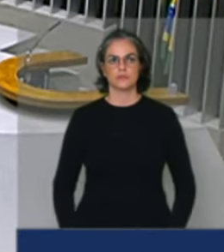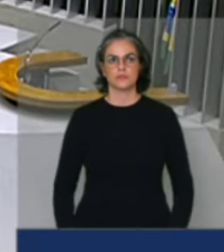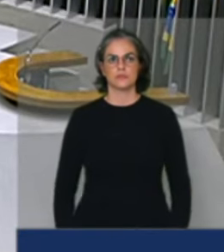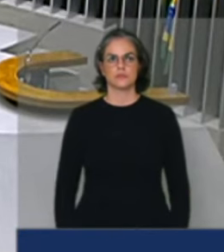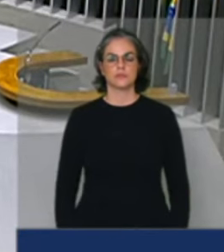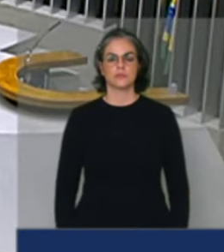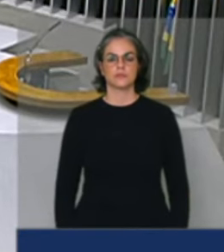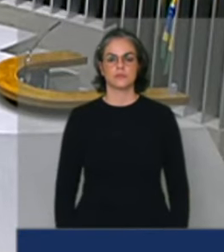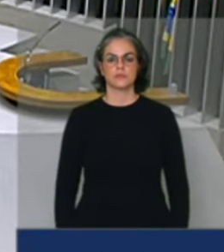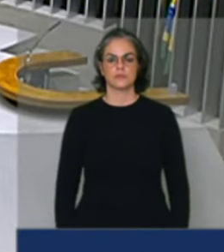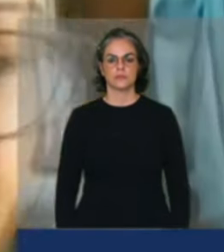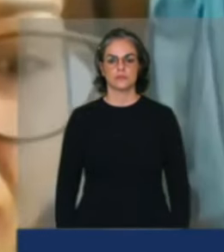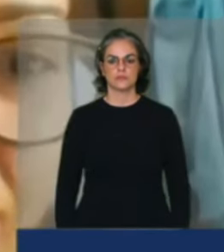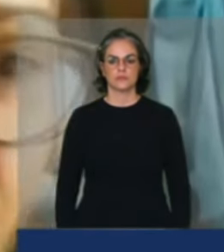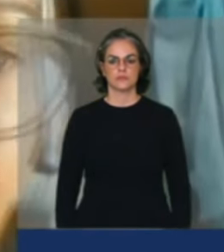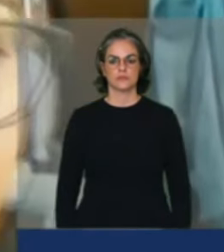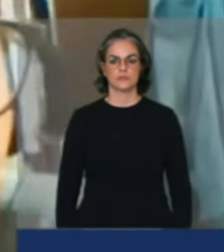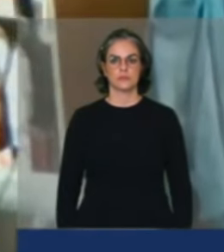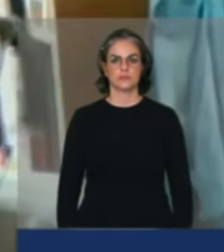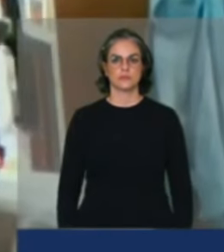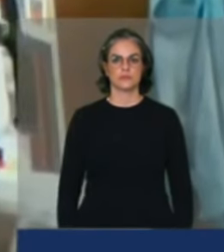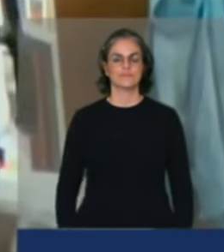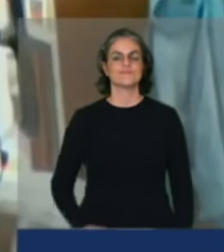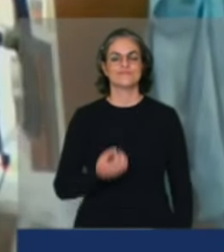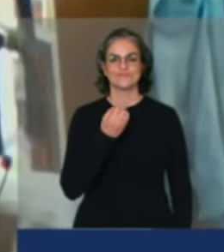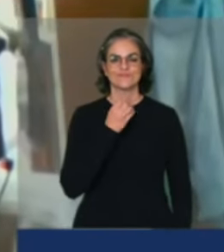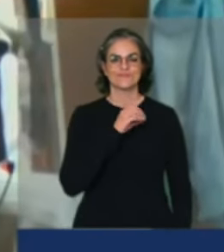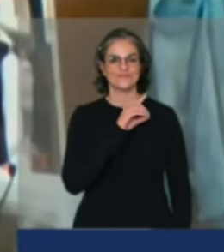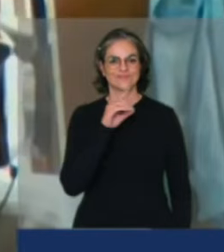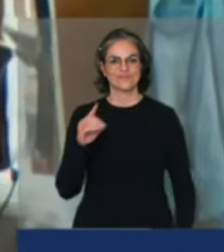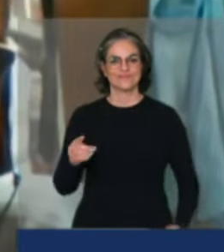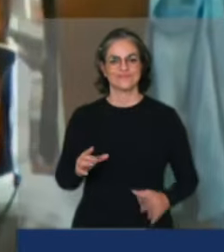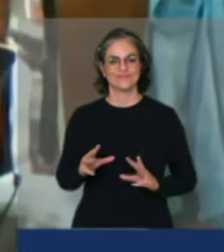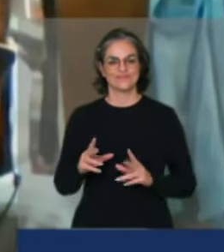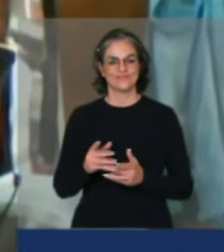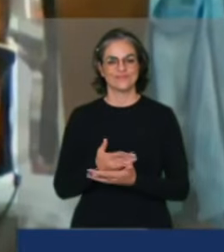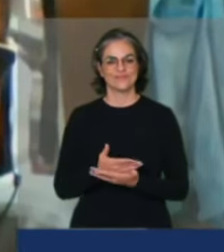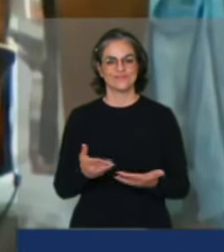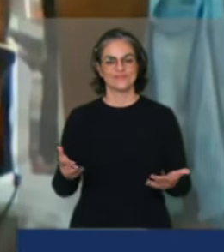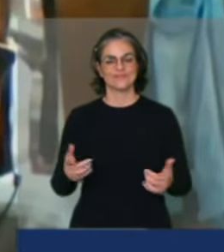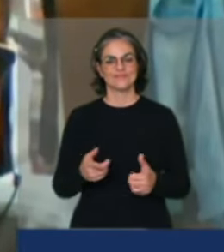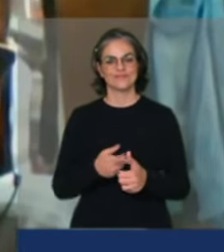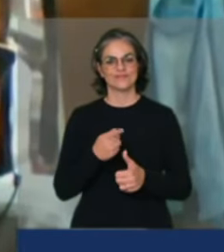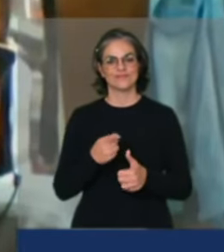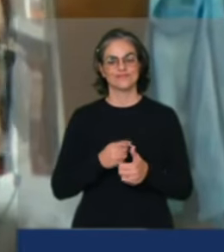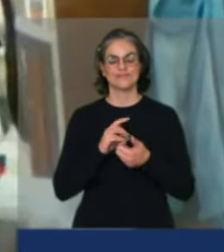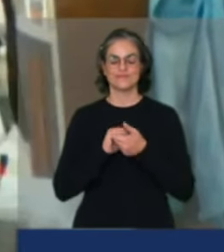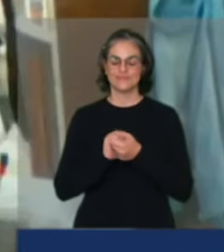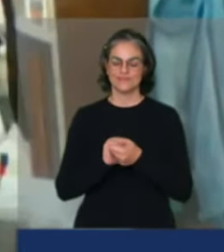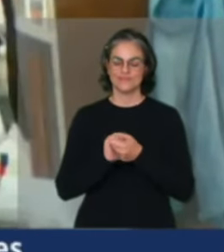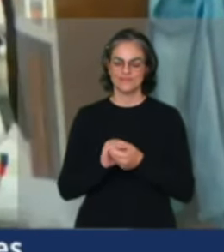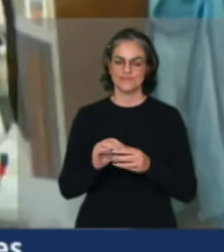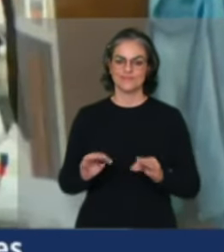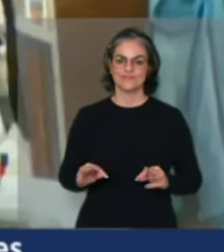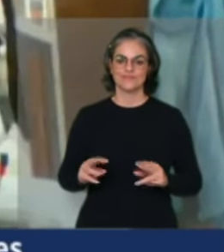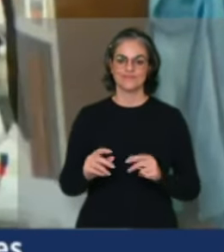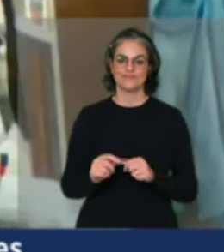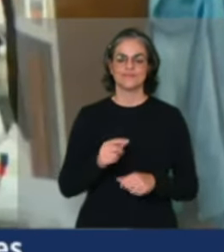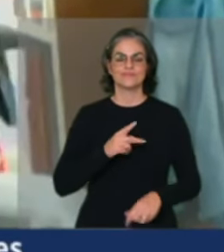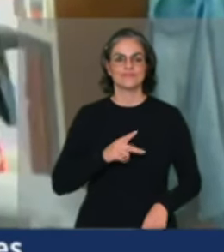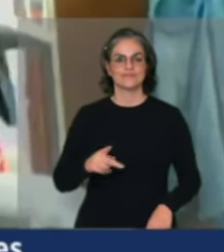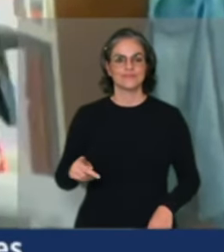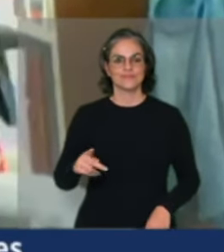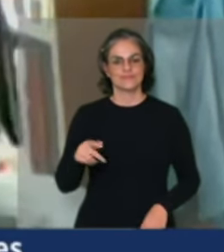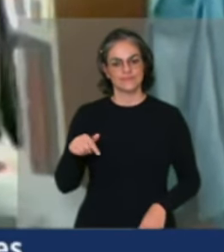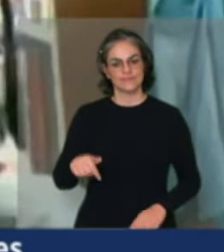Bom dia a todos e todas. Primeiramente, saudar os deputados e as deputadas em nome do presidente da sessão e